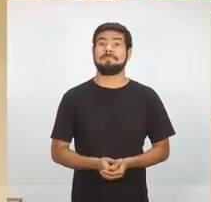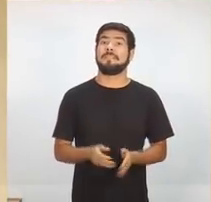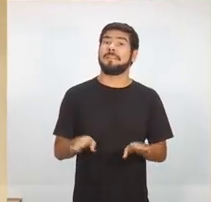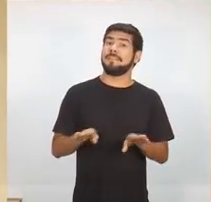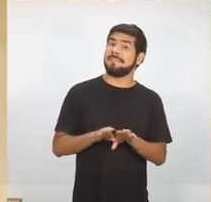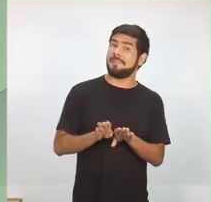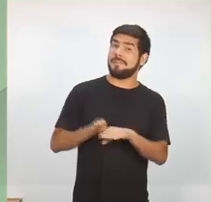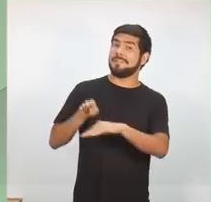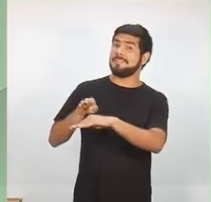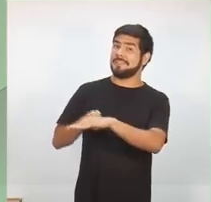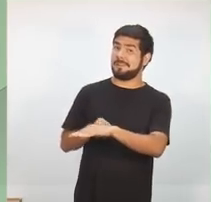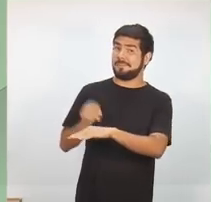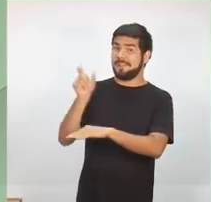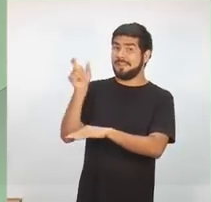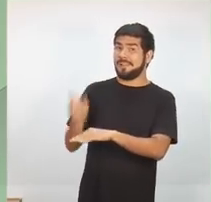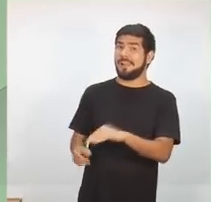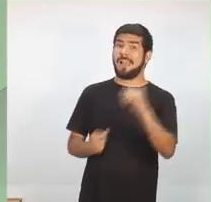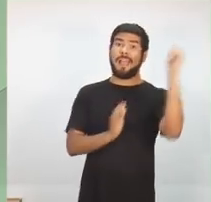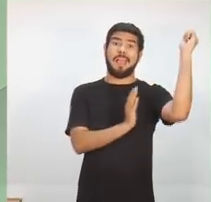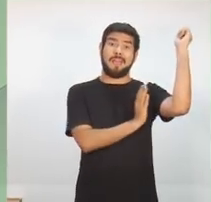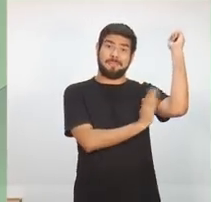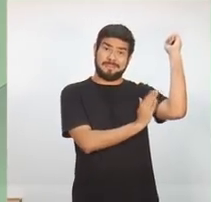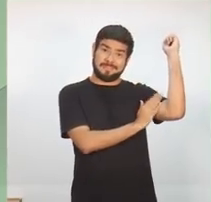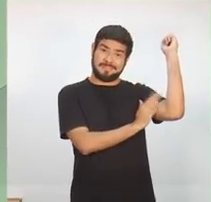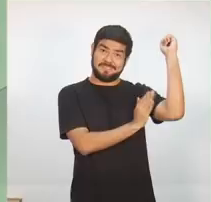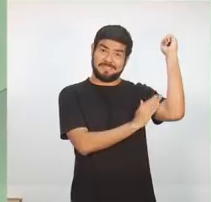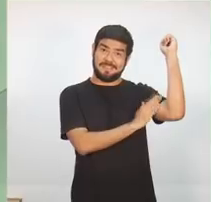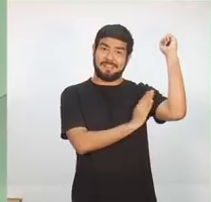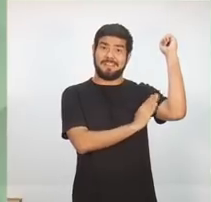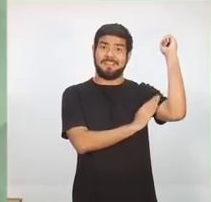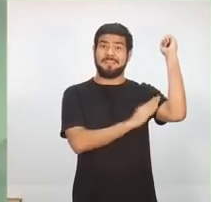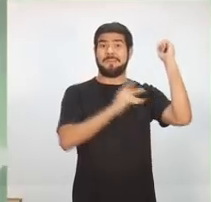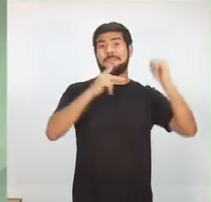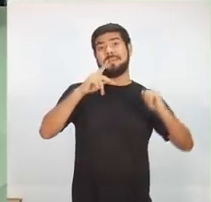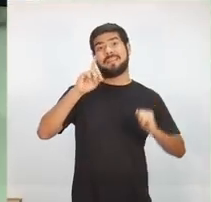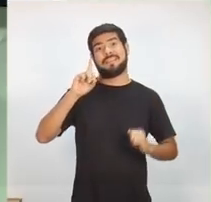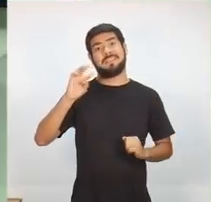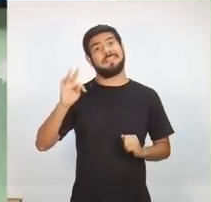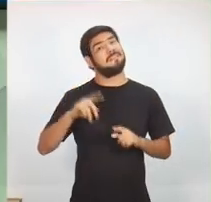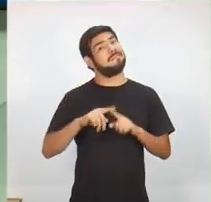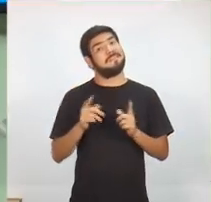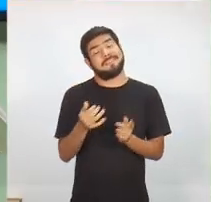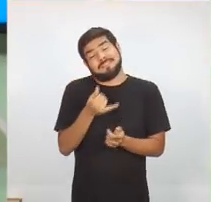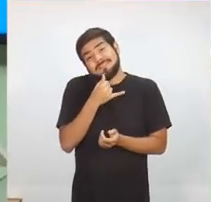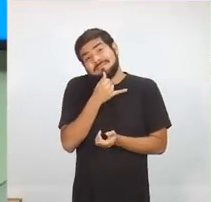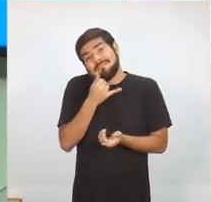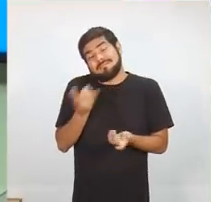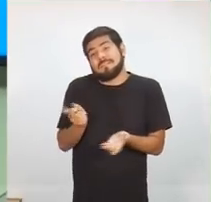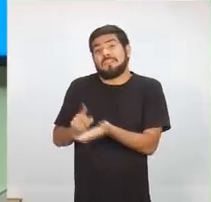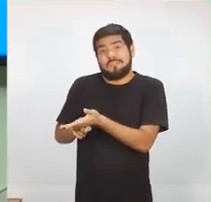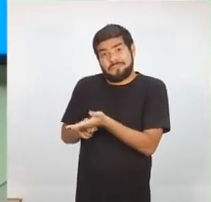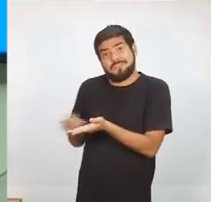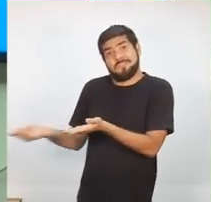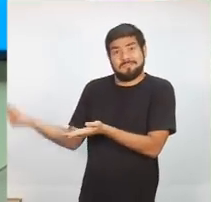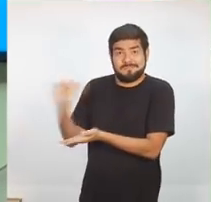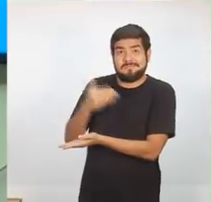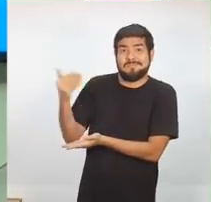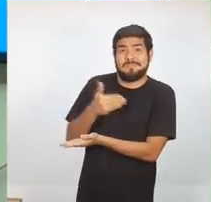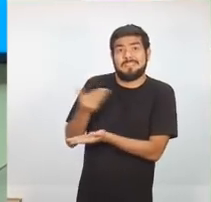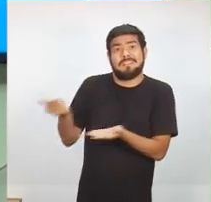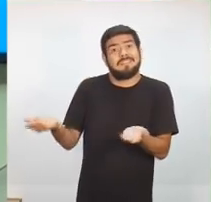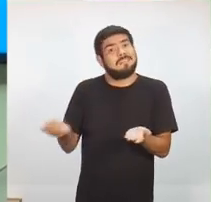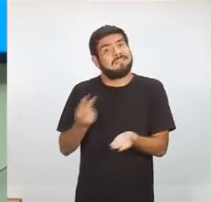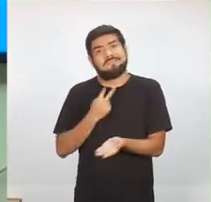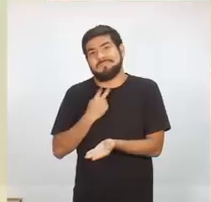convocamos o candidato Amazonino Mendes, do PDT, mas infelizmente, apesar de a gente ter convidado para ele participar do debate,